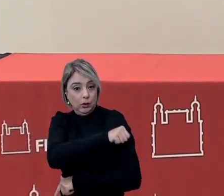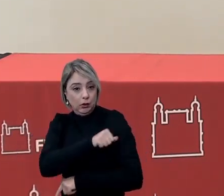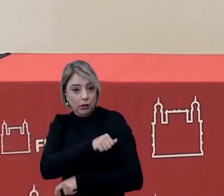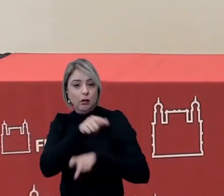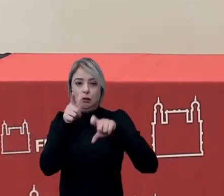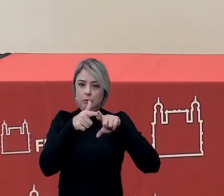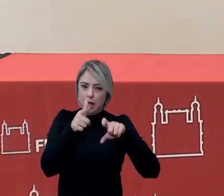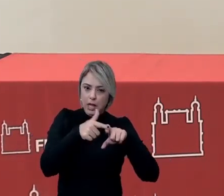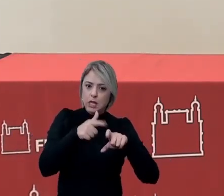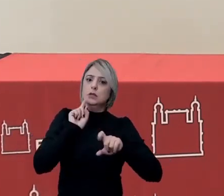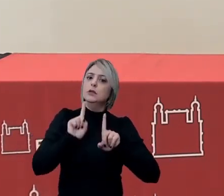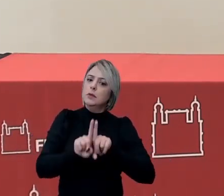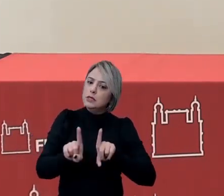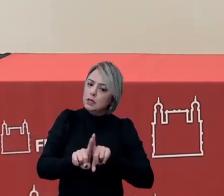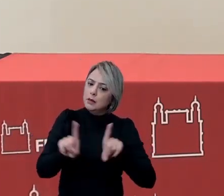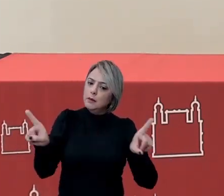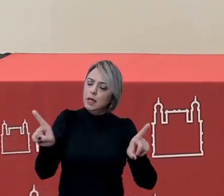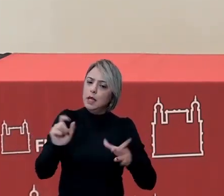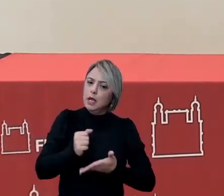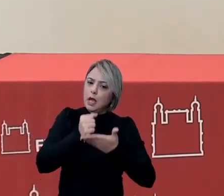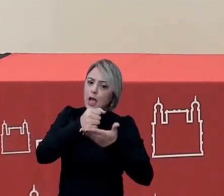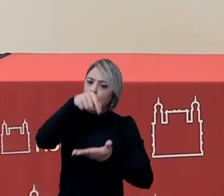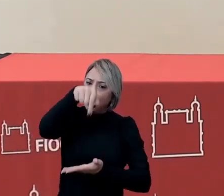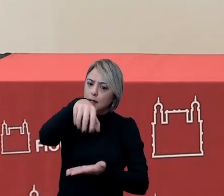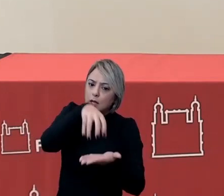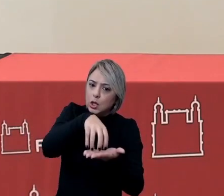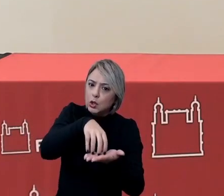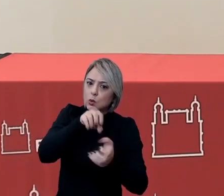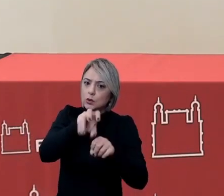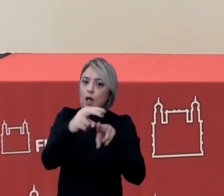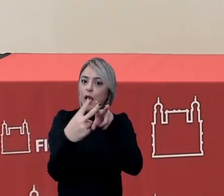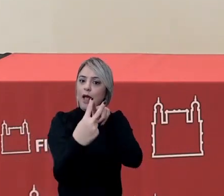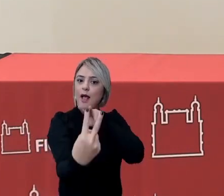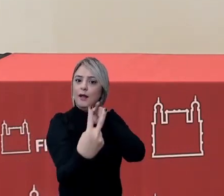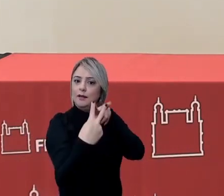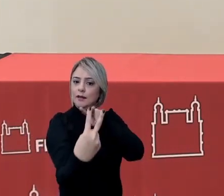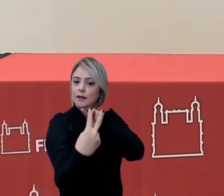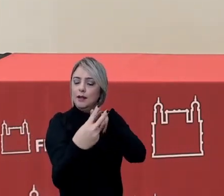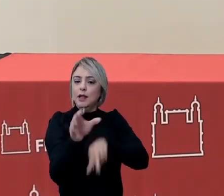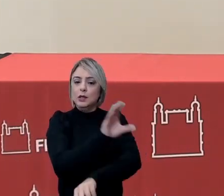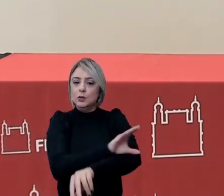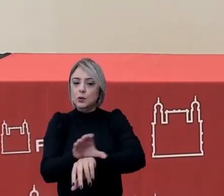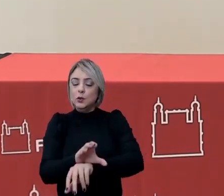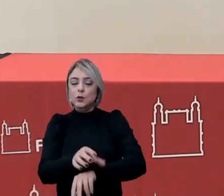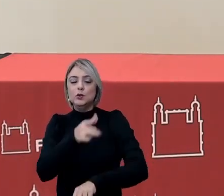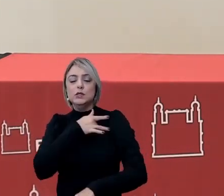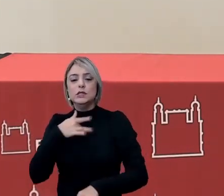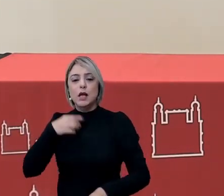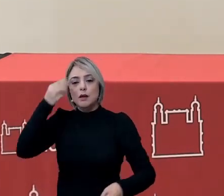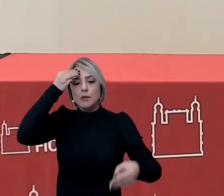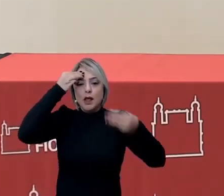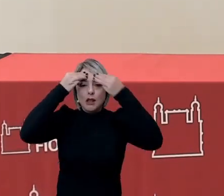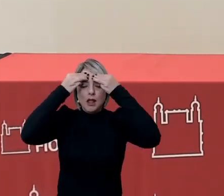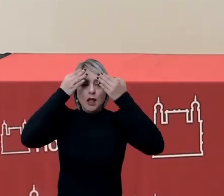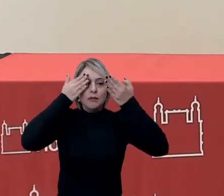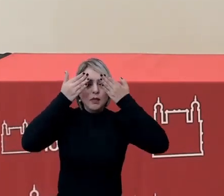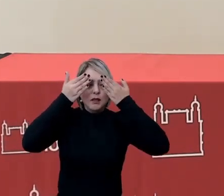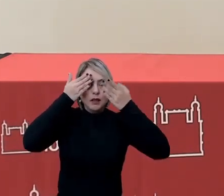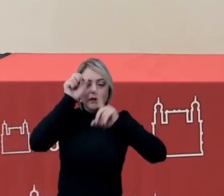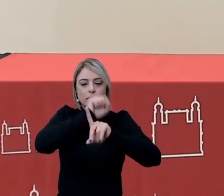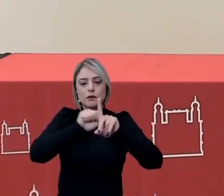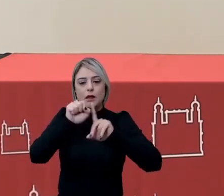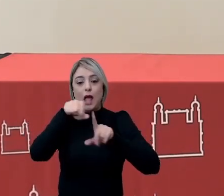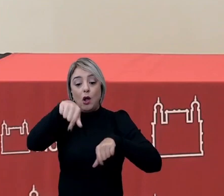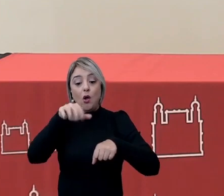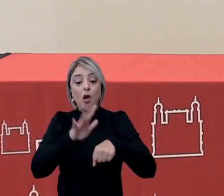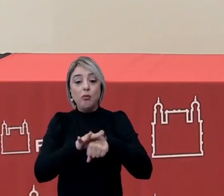a oferta aqui pelo núcleo de educação à distância do curso de saúde mental e atenção psicossocial na covid